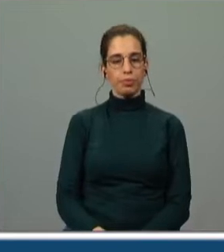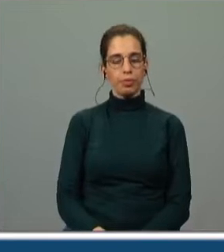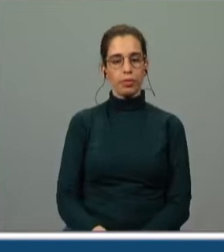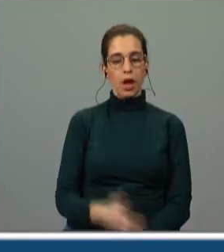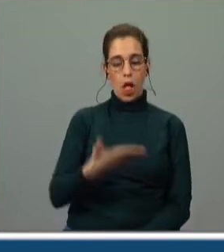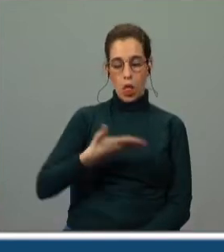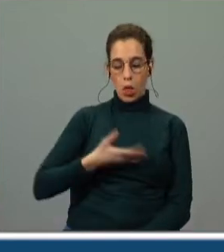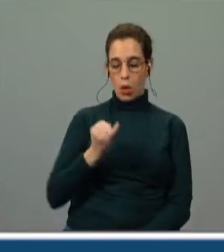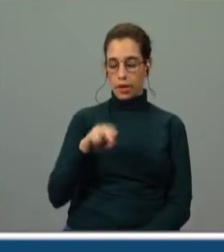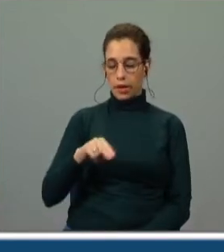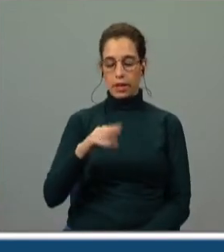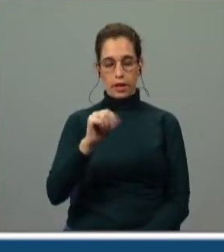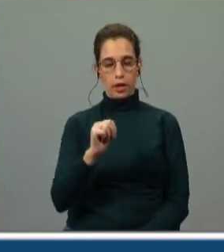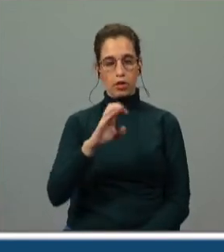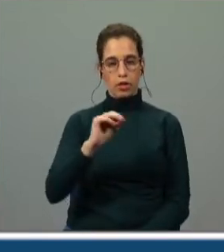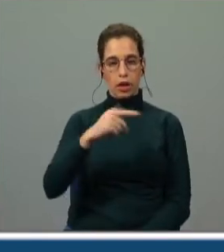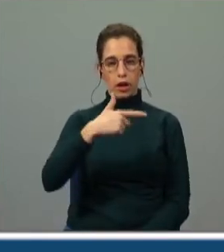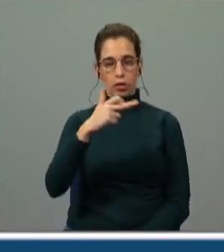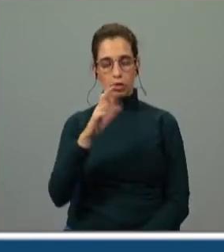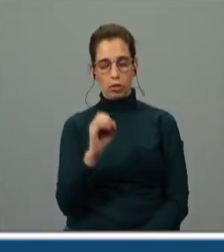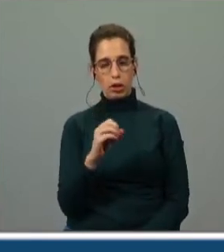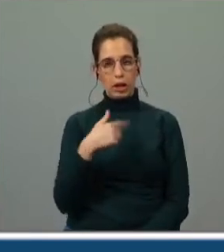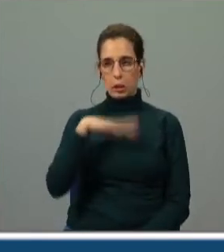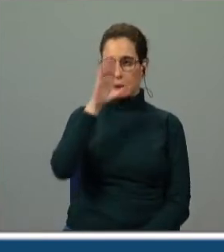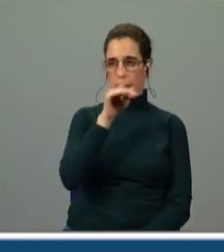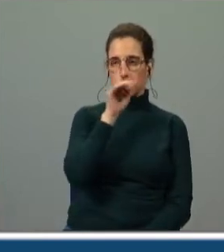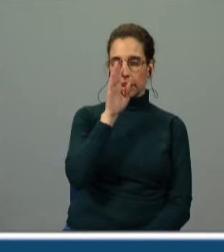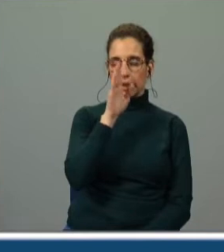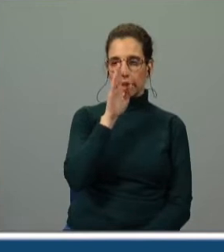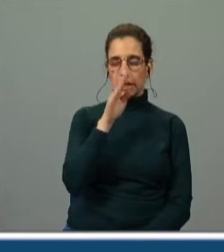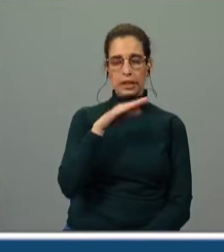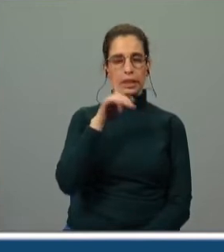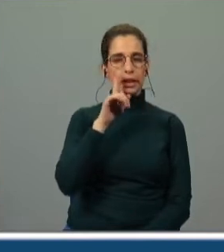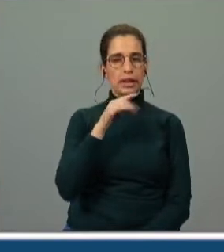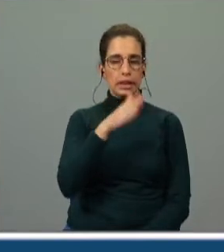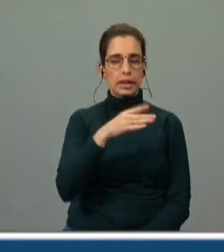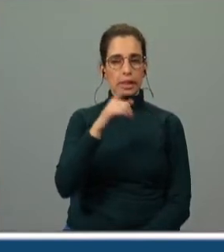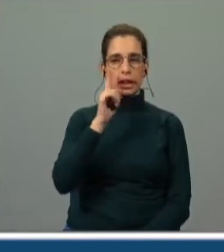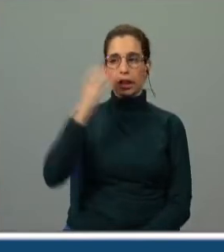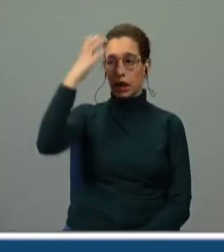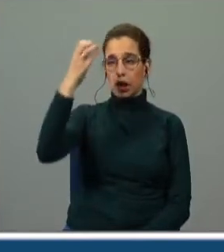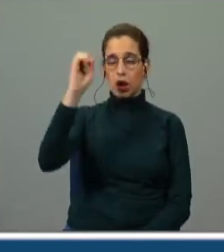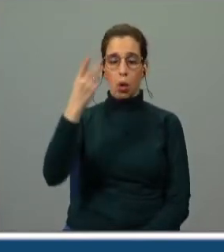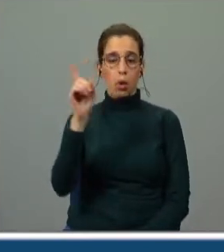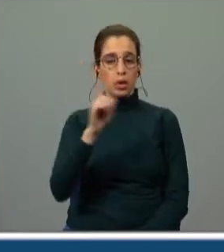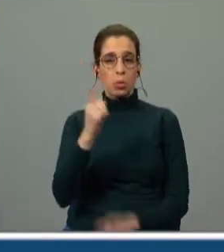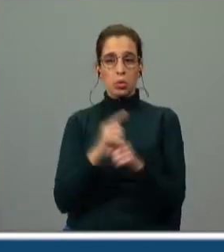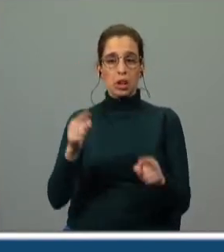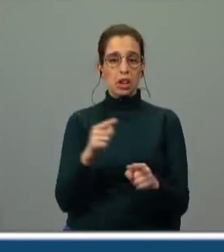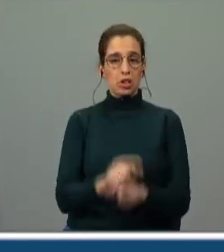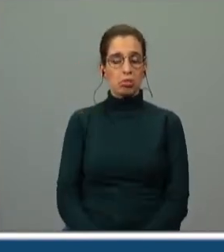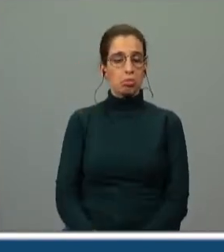dona Inês de Castro, eu não sei se diga rainha se não, porque isso nunca foi tirado a limpo,